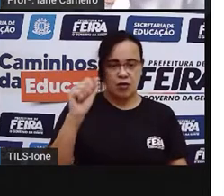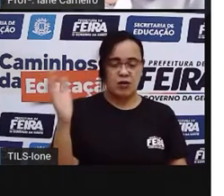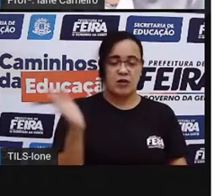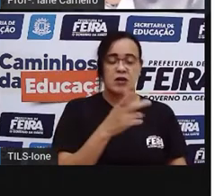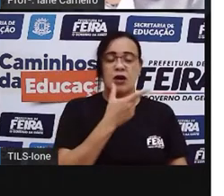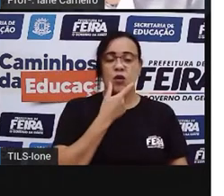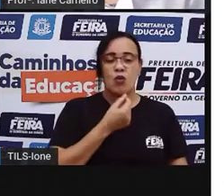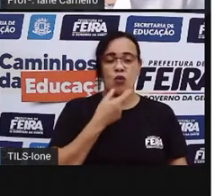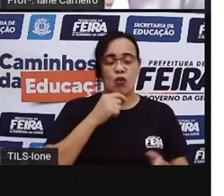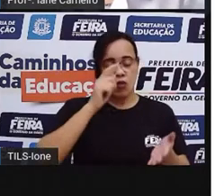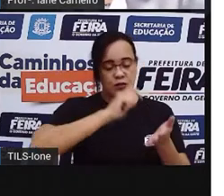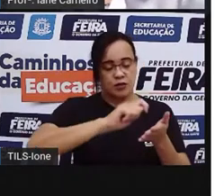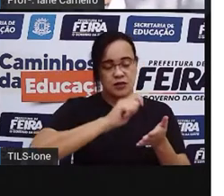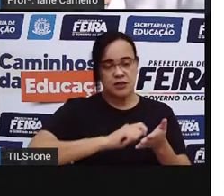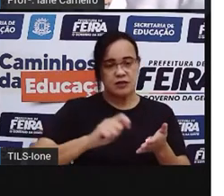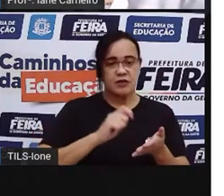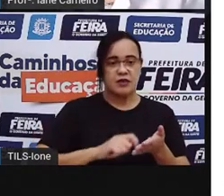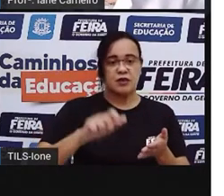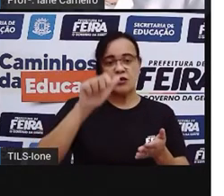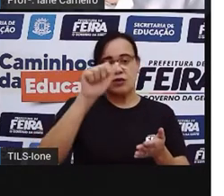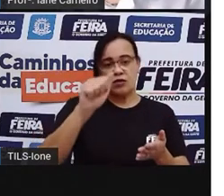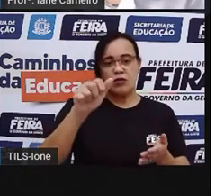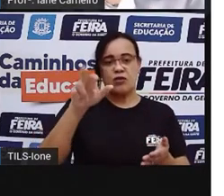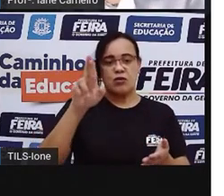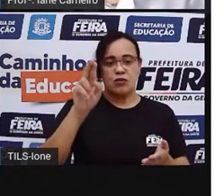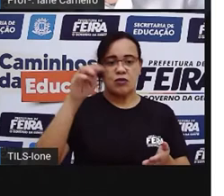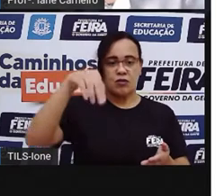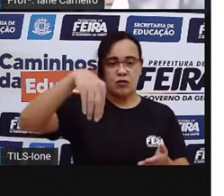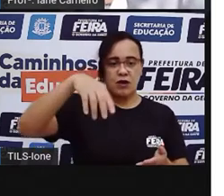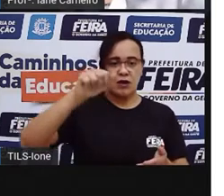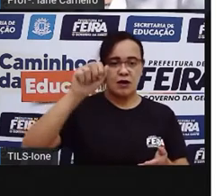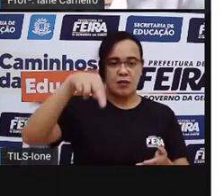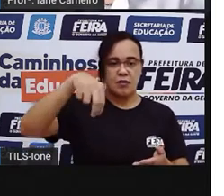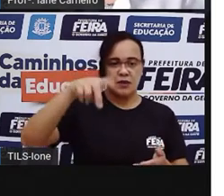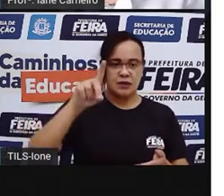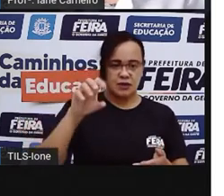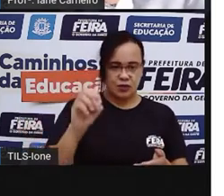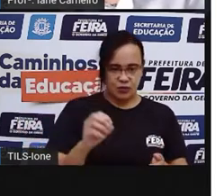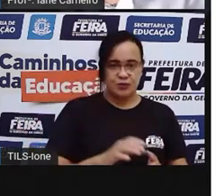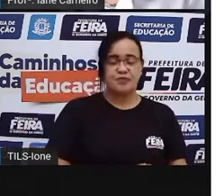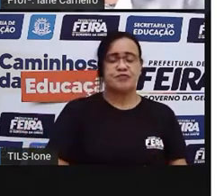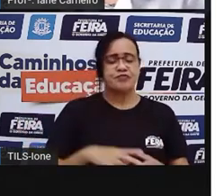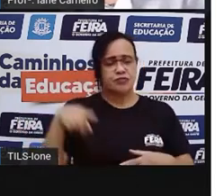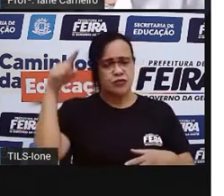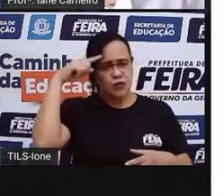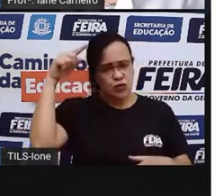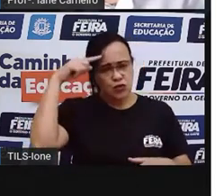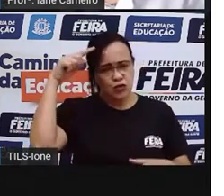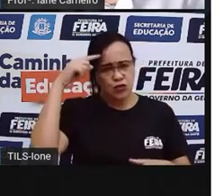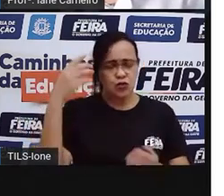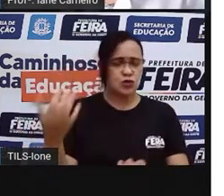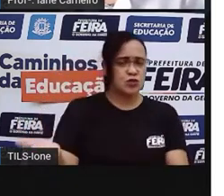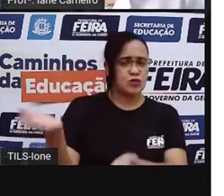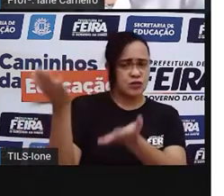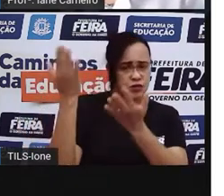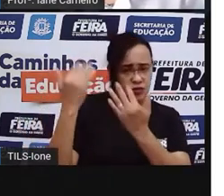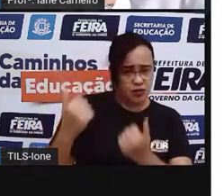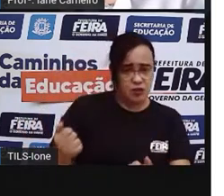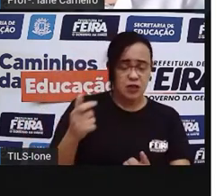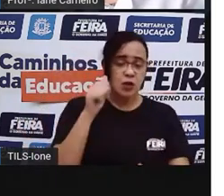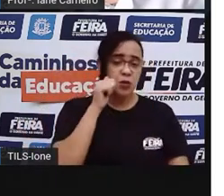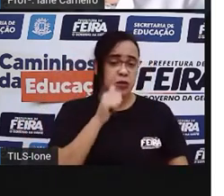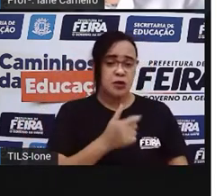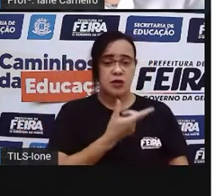Todo dia eu chego da escola, chamo a Bianca e o Rodrigo. Eles pegam a bola e vêm brincar comigo.